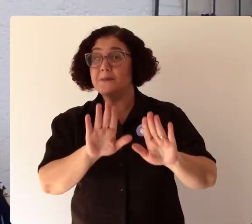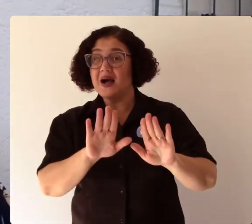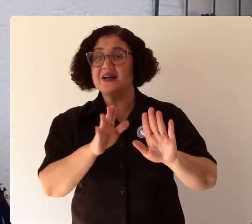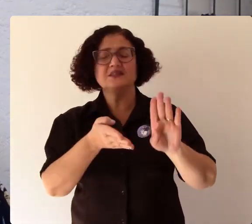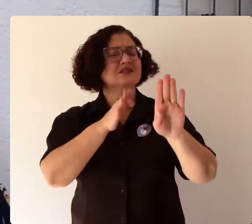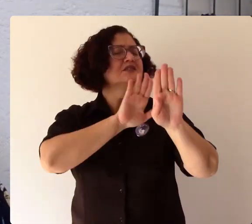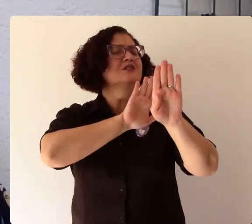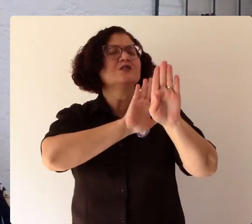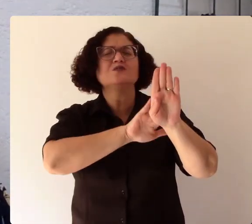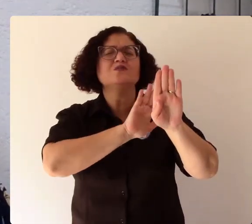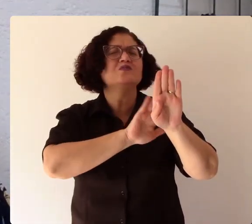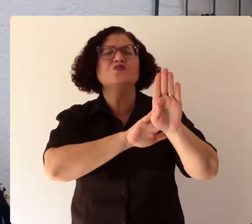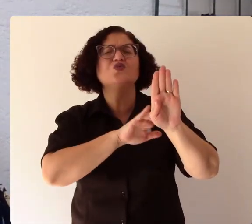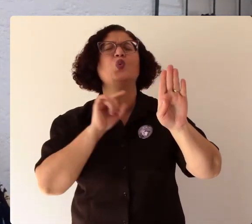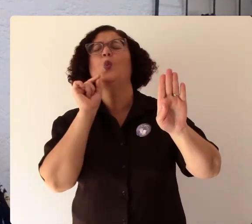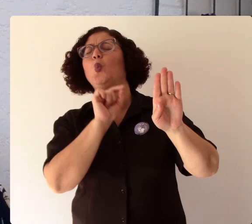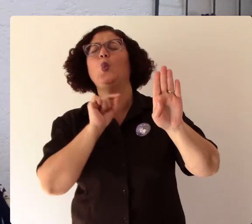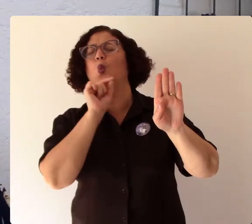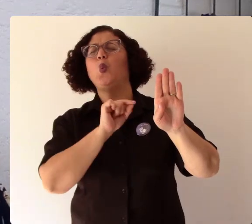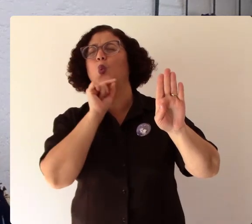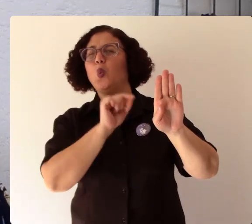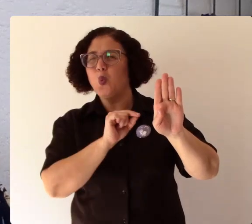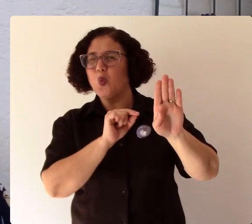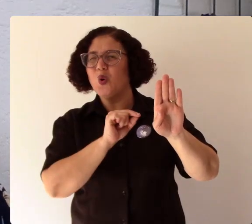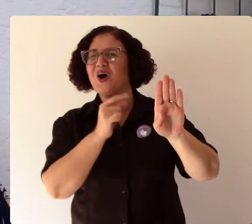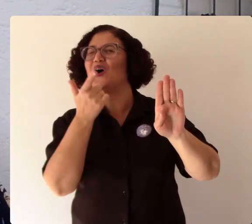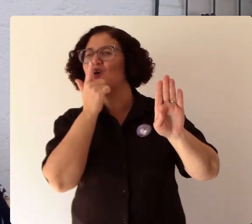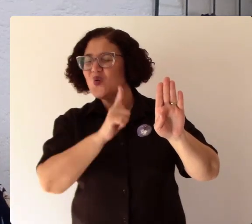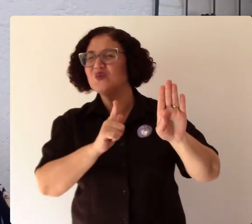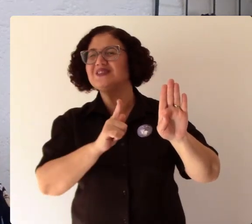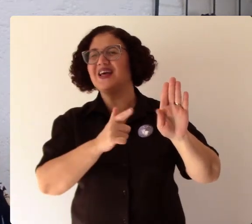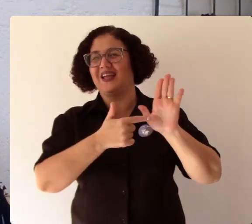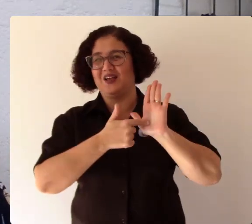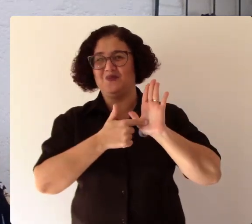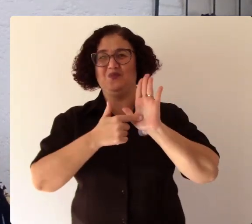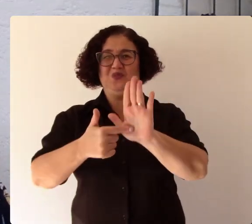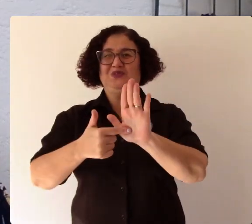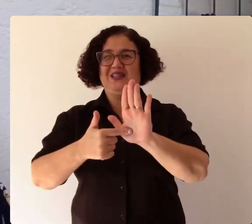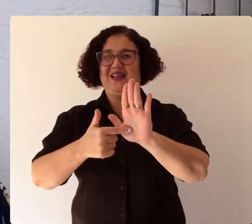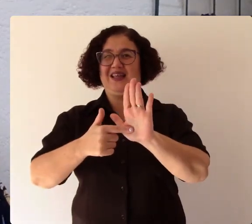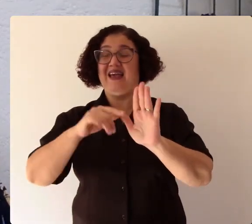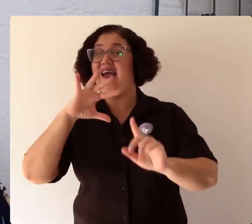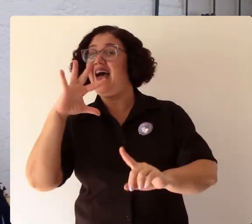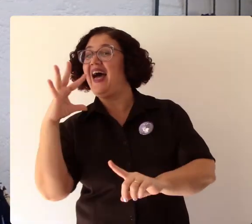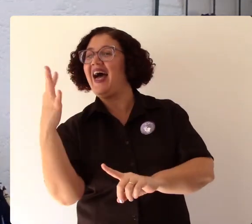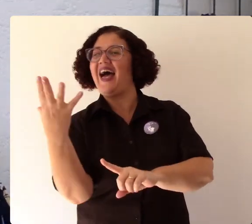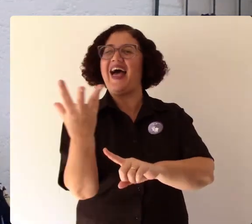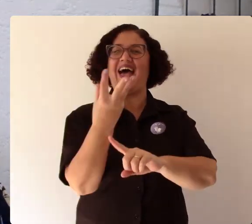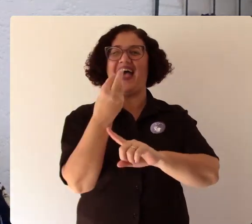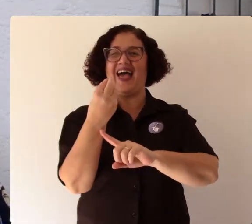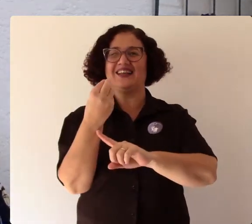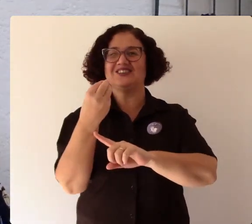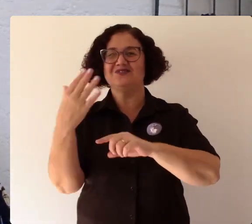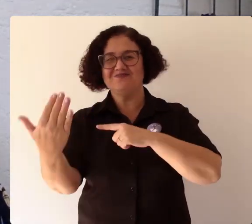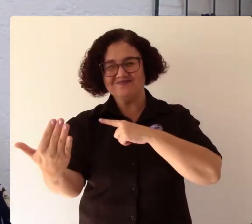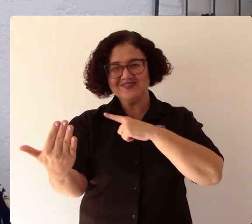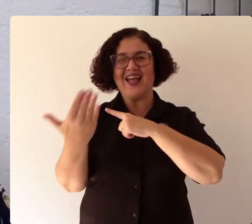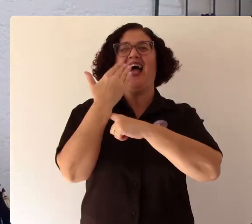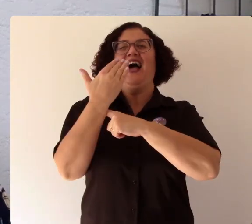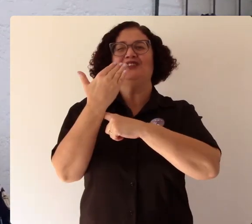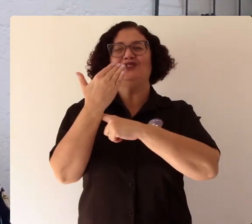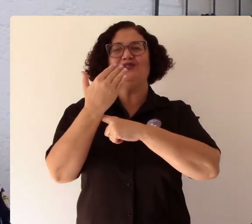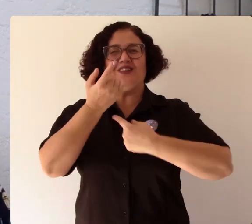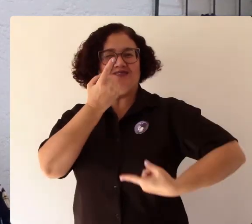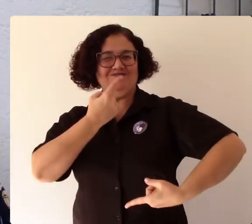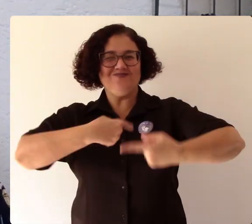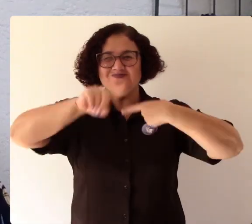ante o horror de um real que insiste em nos confrontar